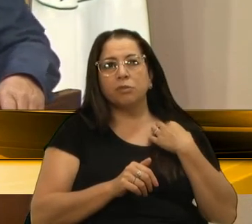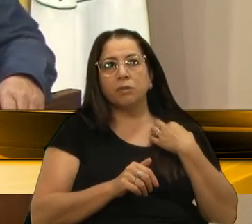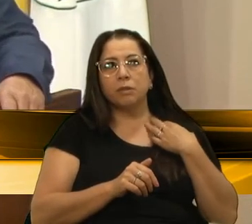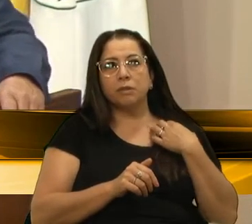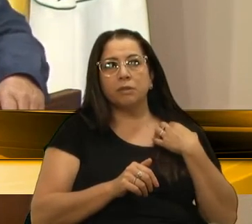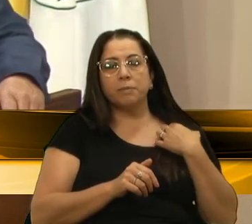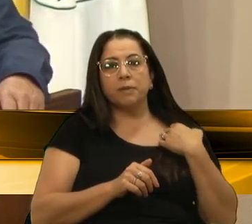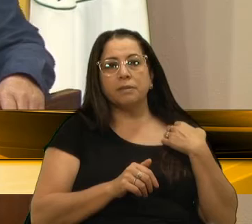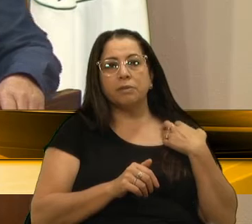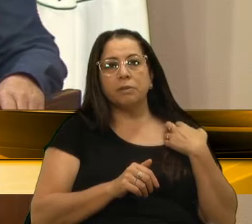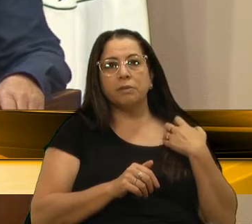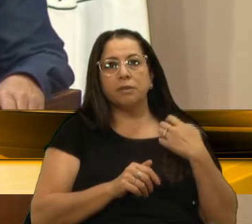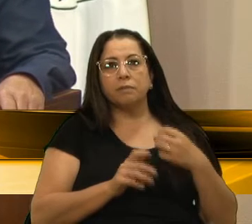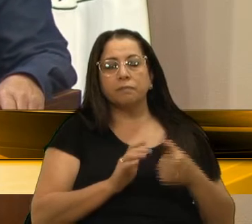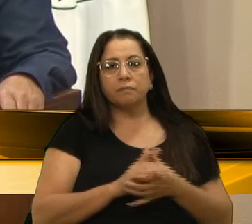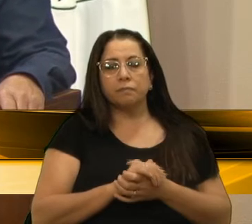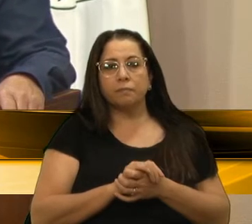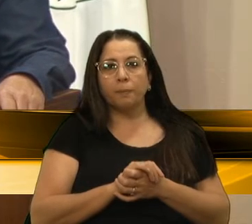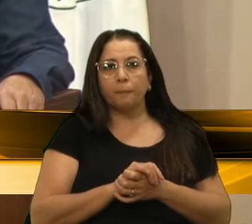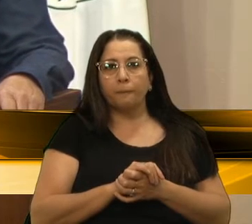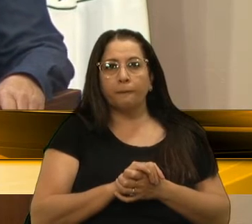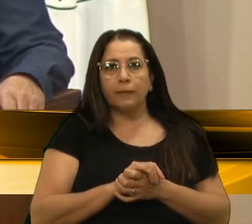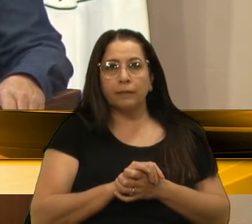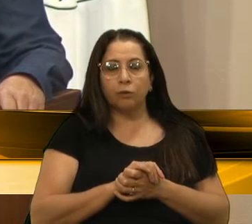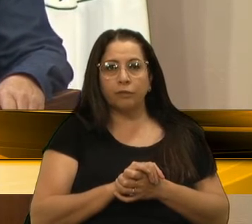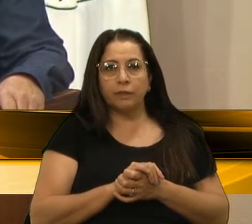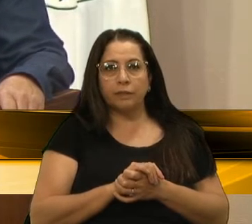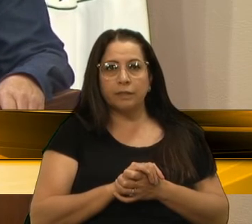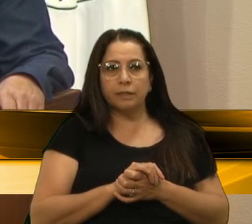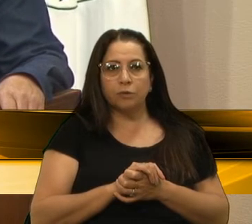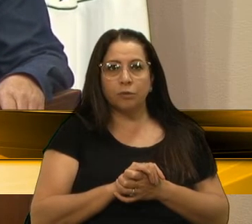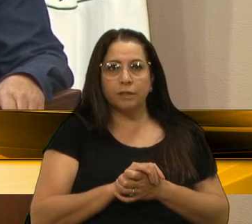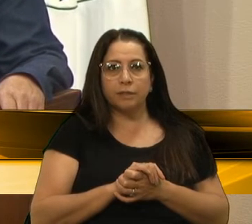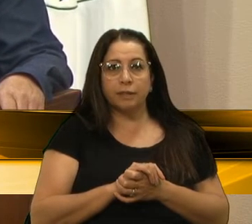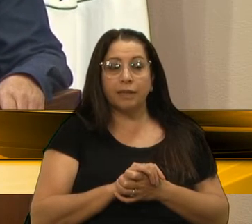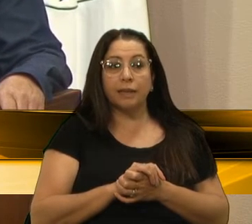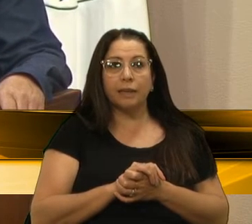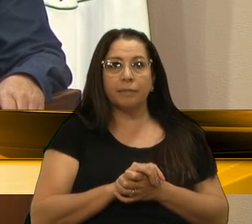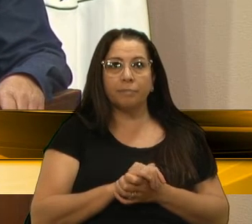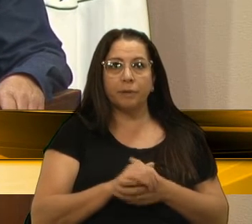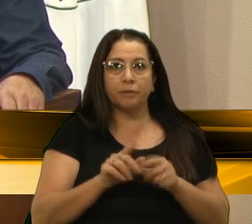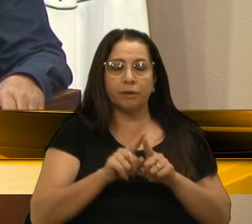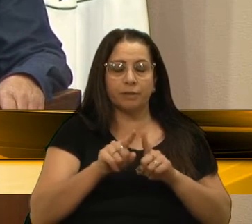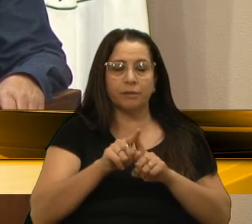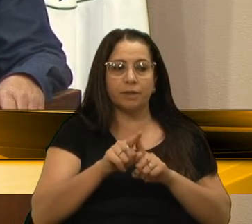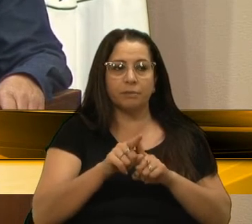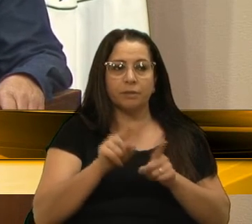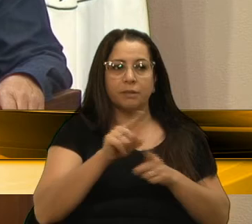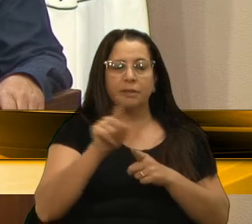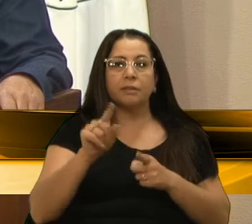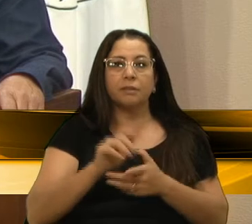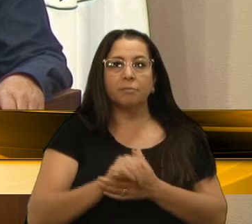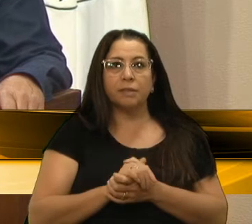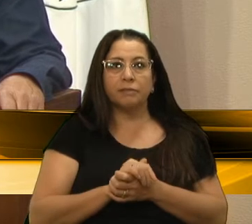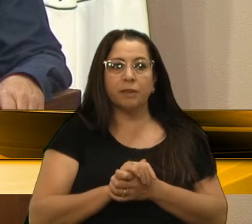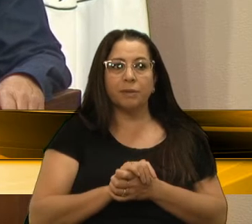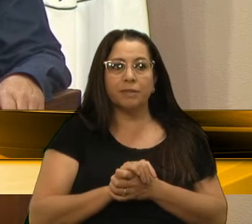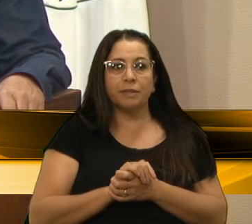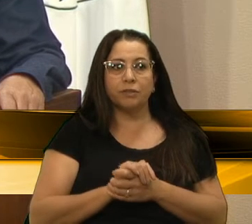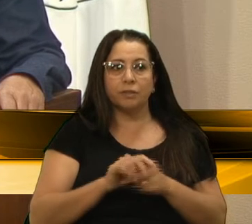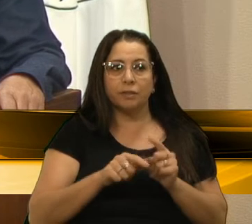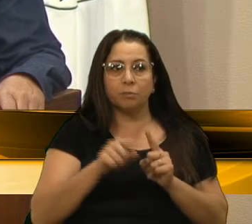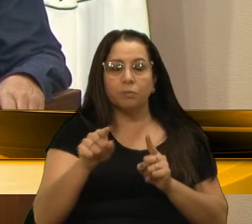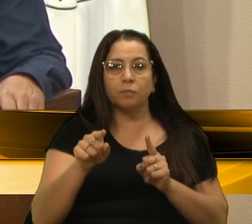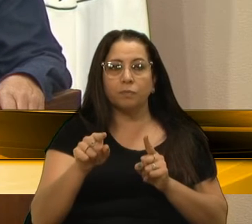muita coisa a gente aprendeu com ele, então eu sei que, os filhos lá, que estão lá no bairro, sabem disso, do que o trabalho que a gente fez,